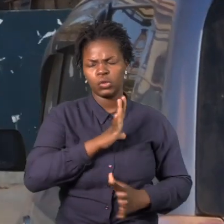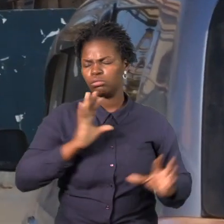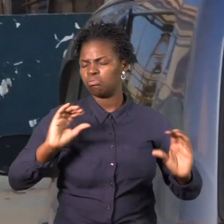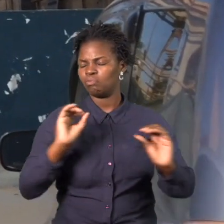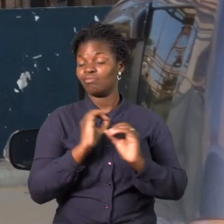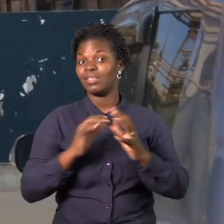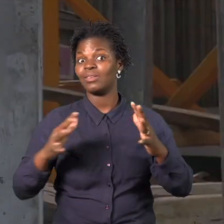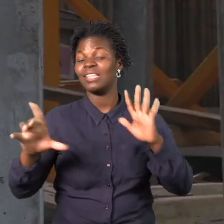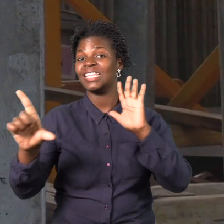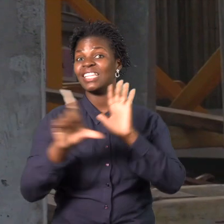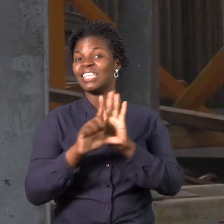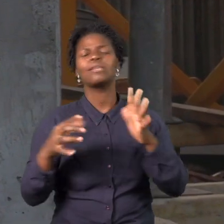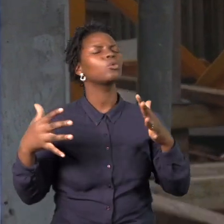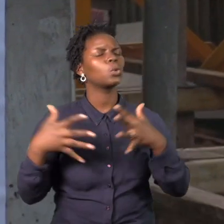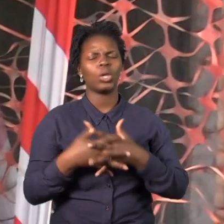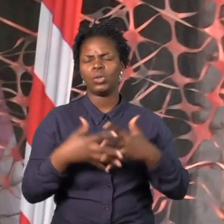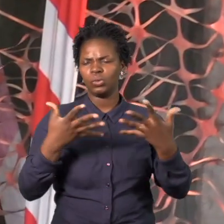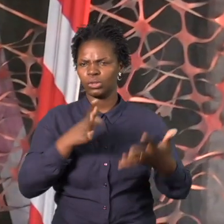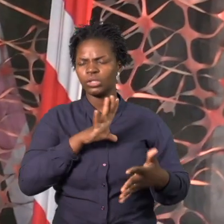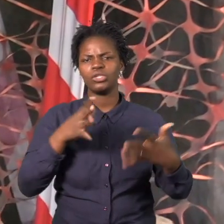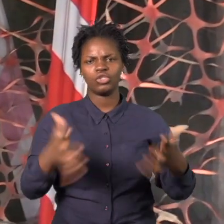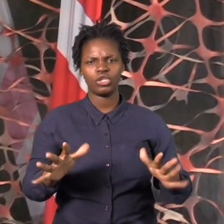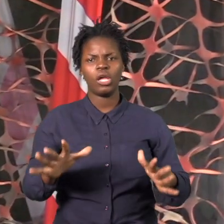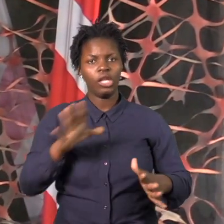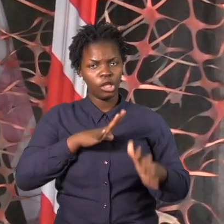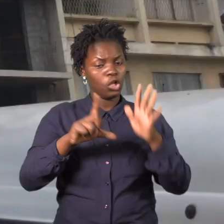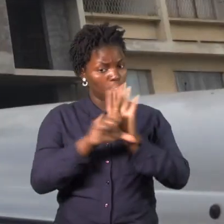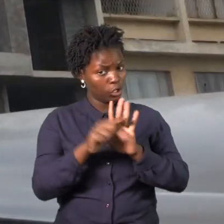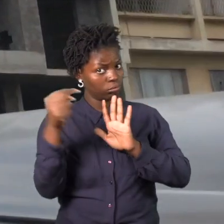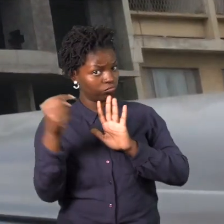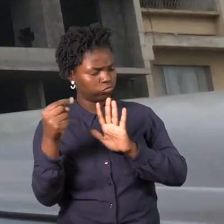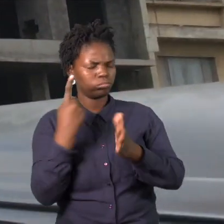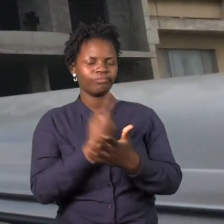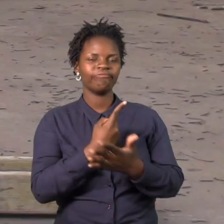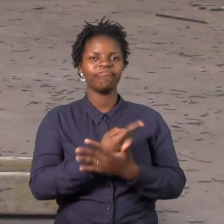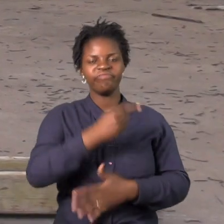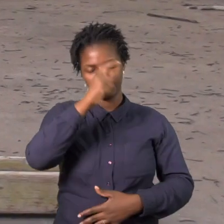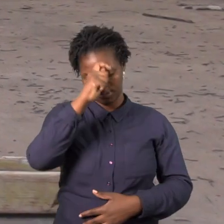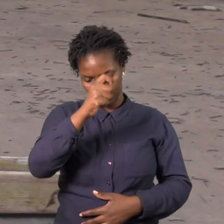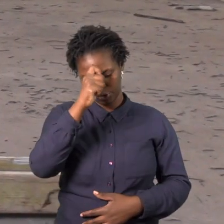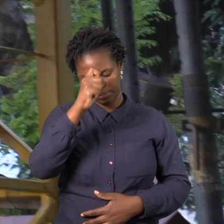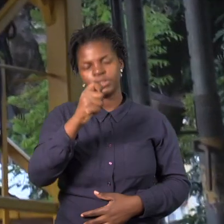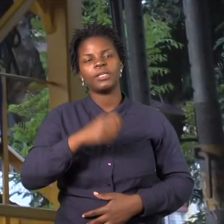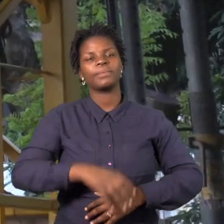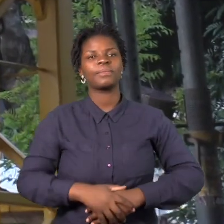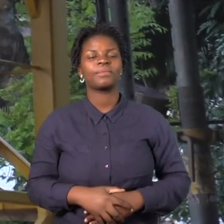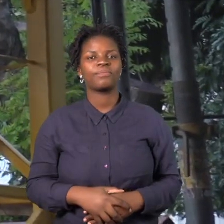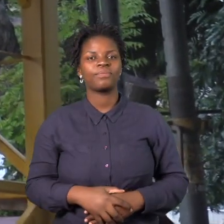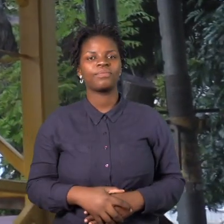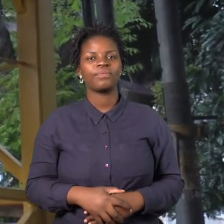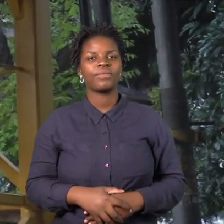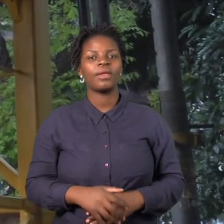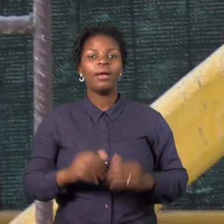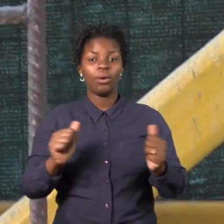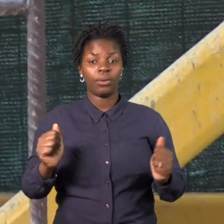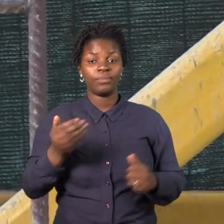E é diante da inexistência de estratégias para fazer face a essa limitação no processo de fiscalização das obras de construção civil, que são visíveis